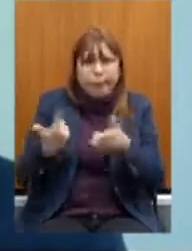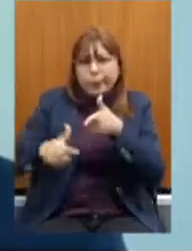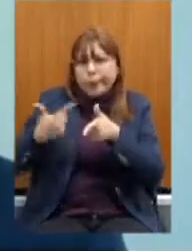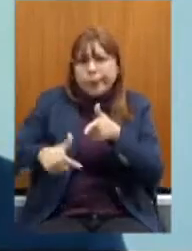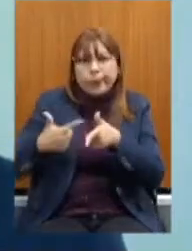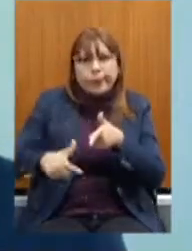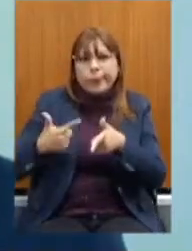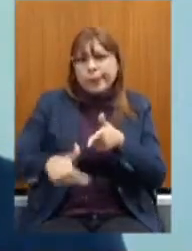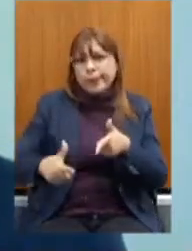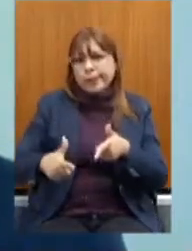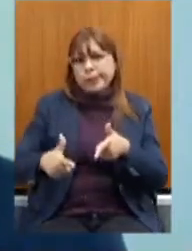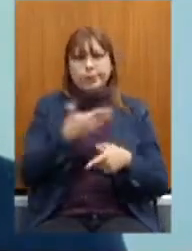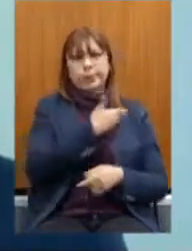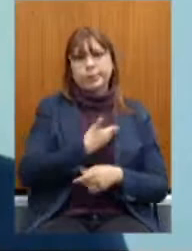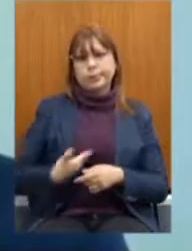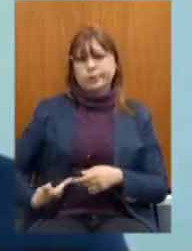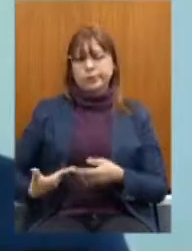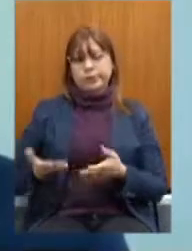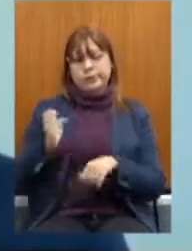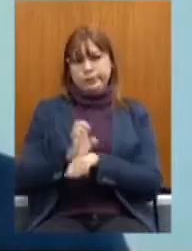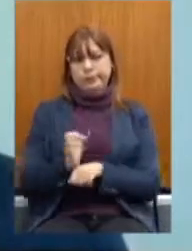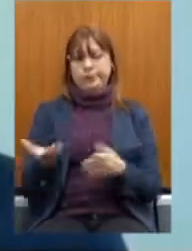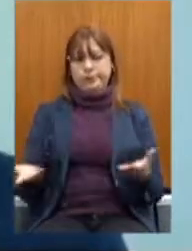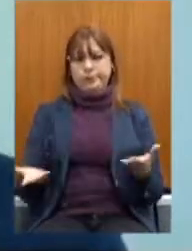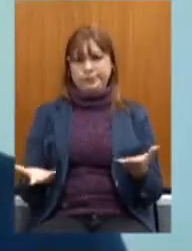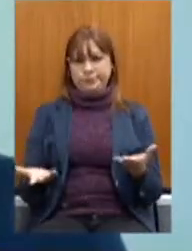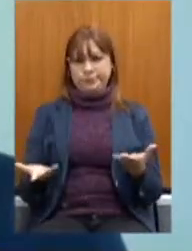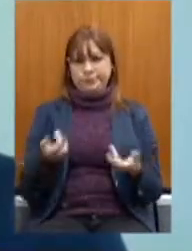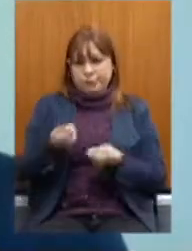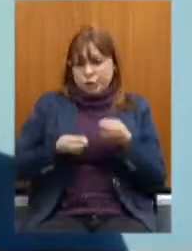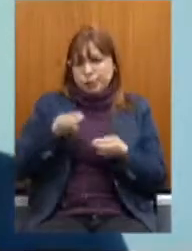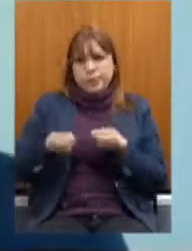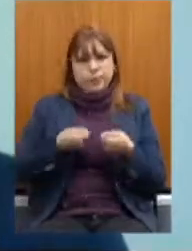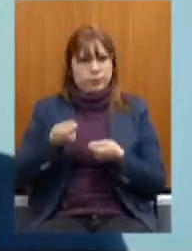Tem atravessado Administrativamente